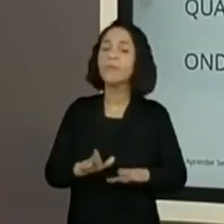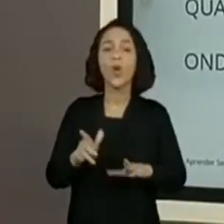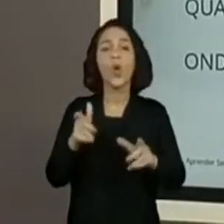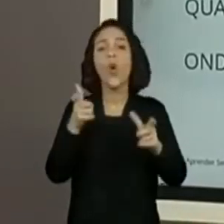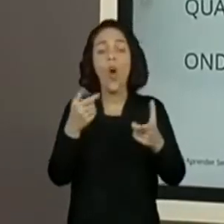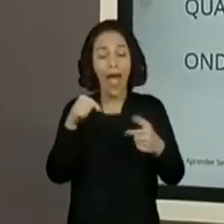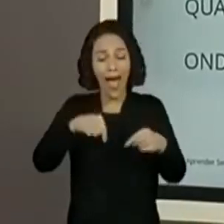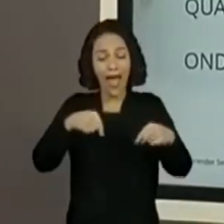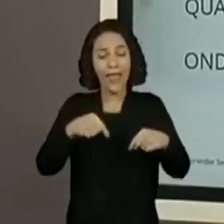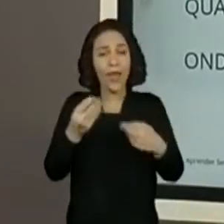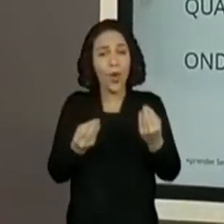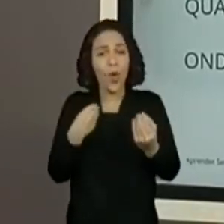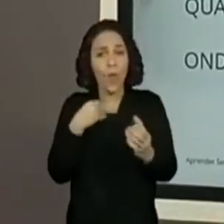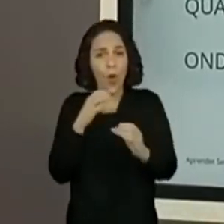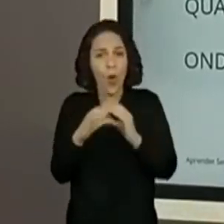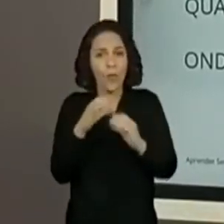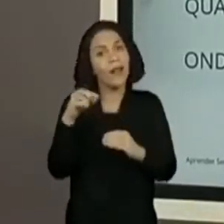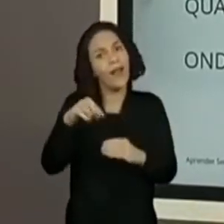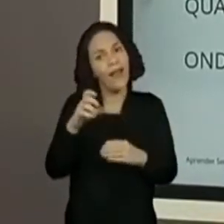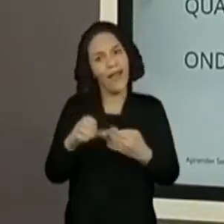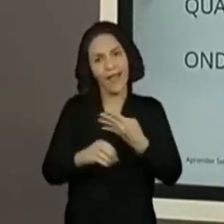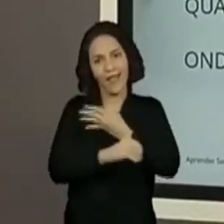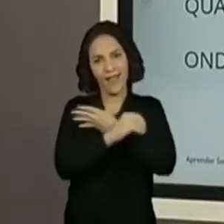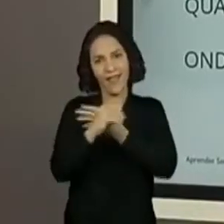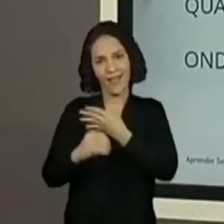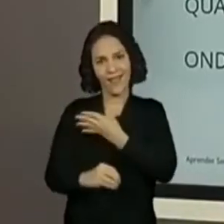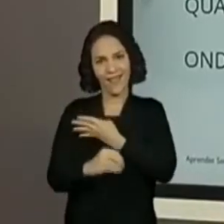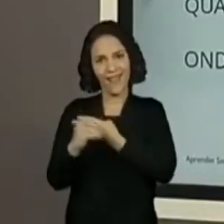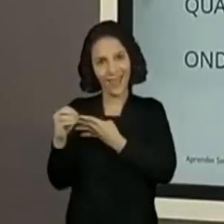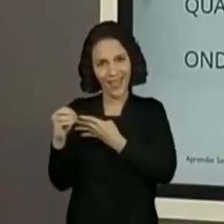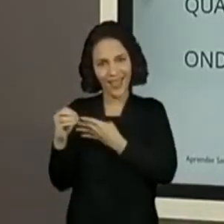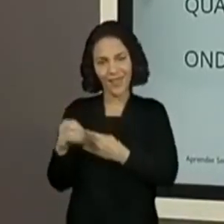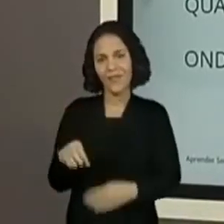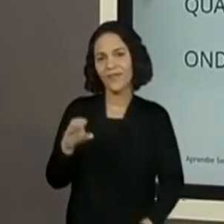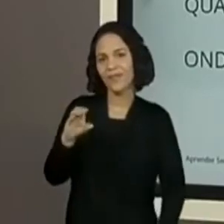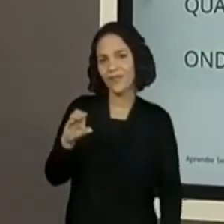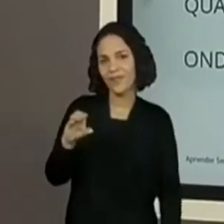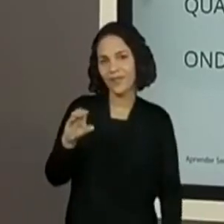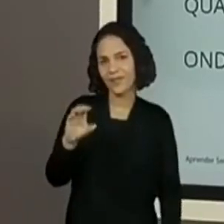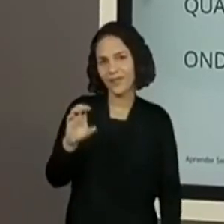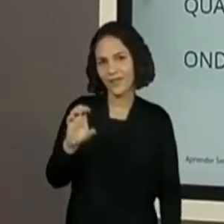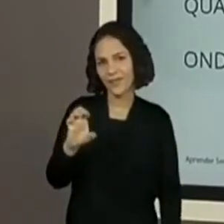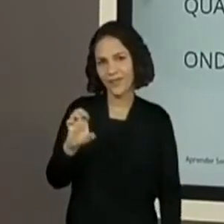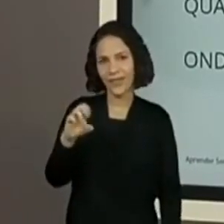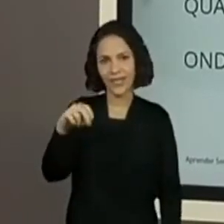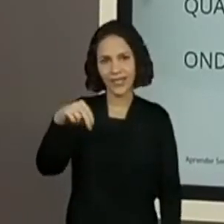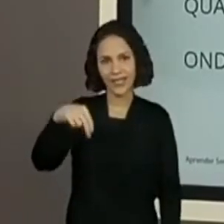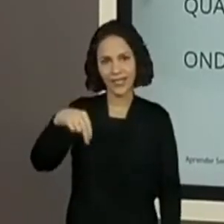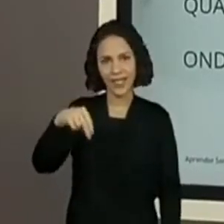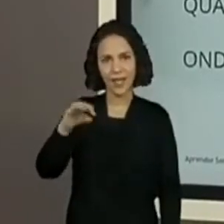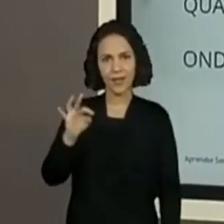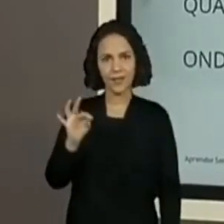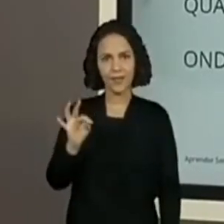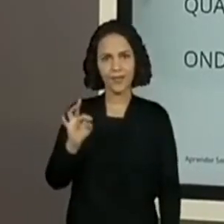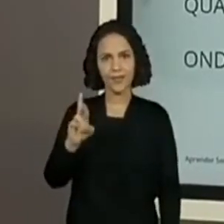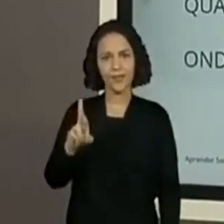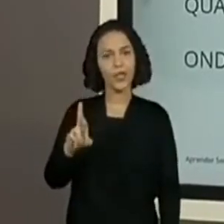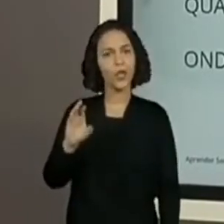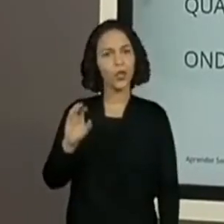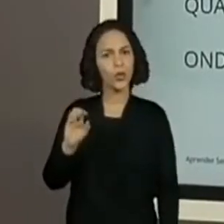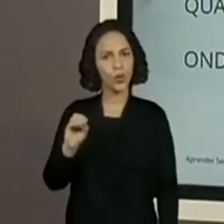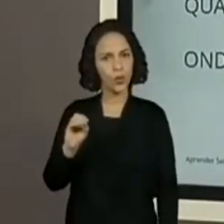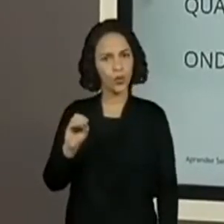comunicação? Centro de mídias. Então, aqui, o que a gente vai colocar? Se fosse, por exemplo, na escola de vocês,